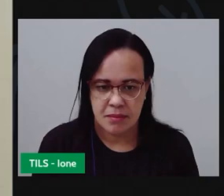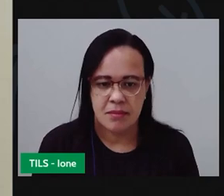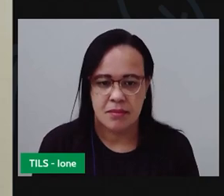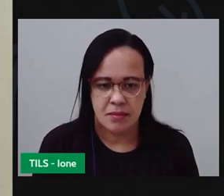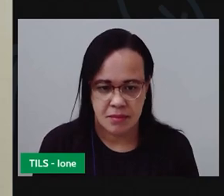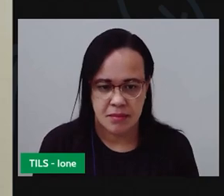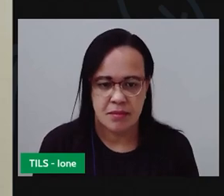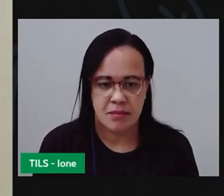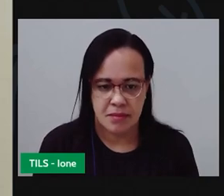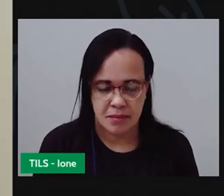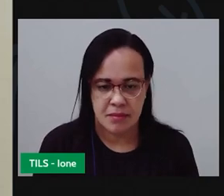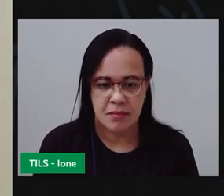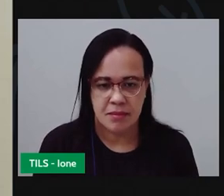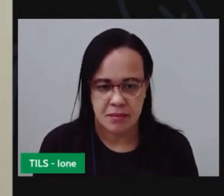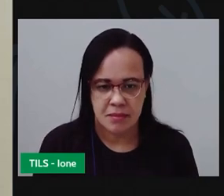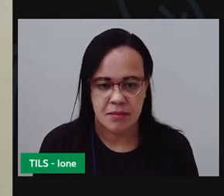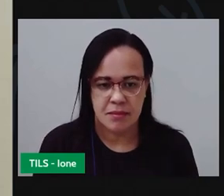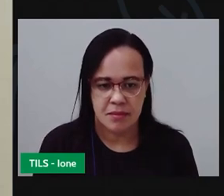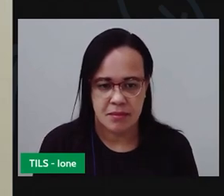vamos agora